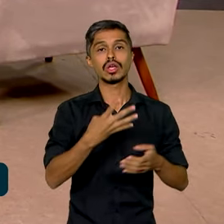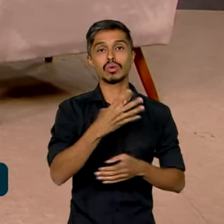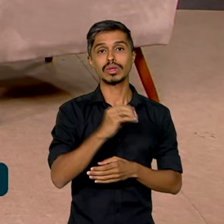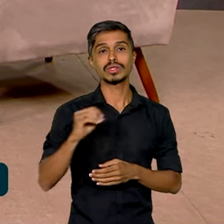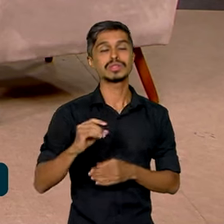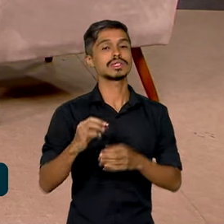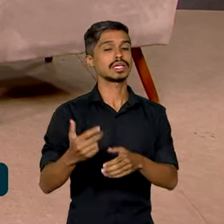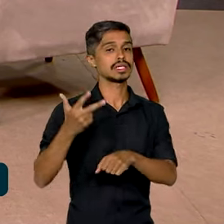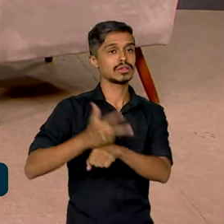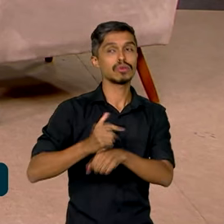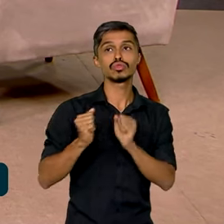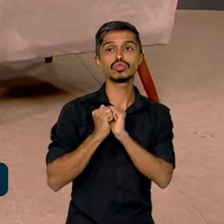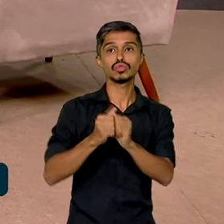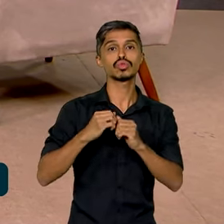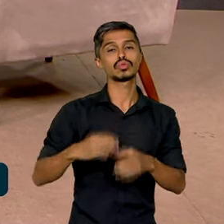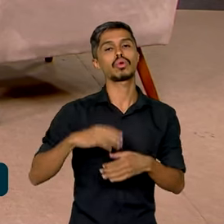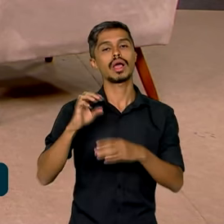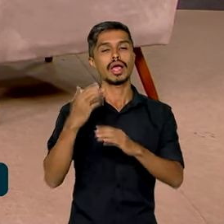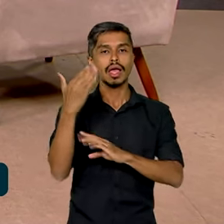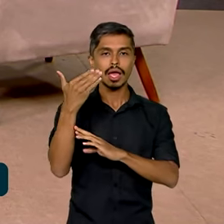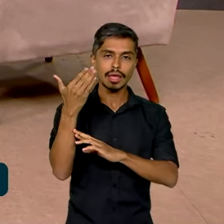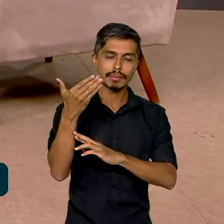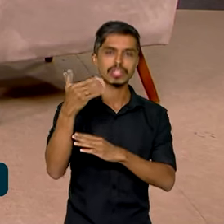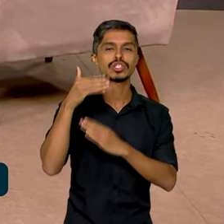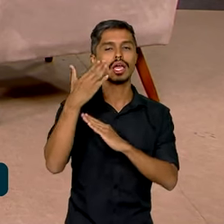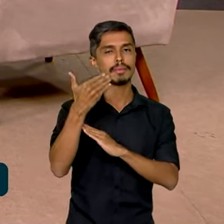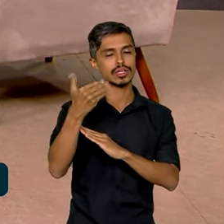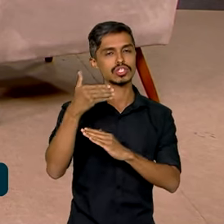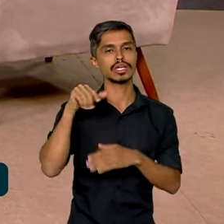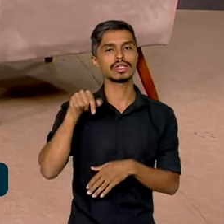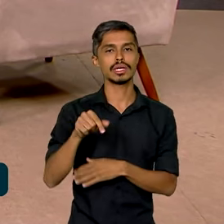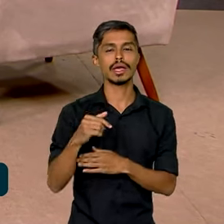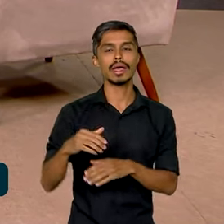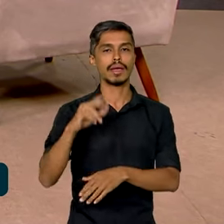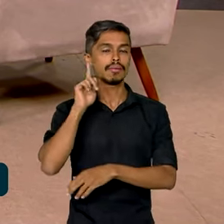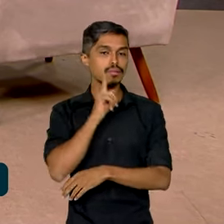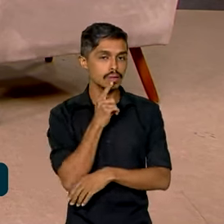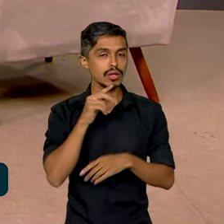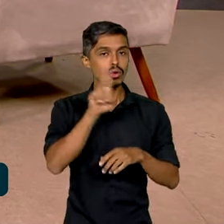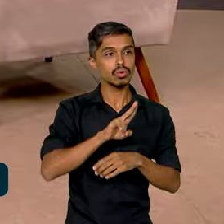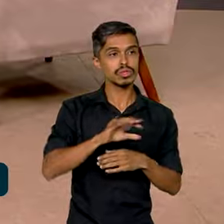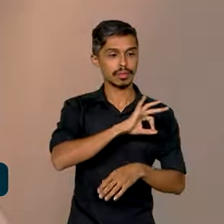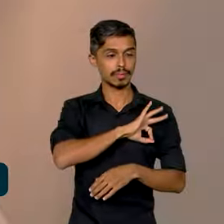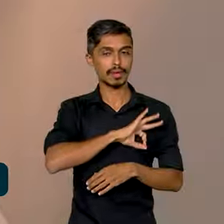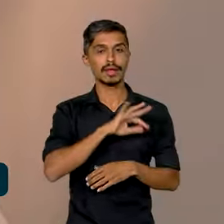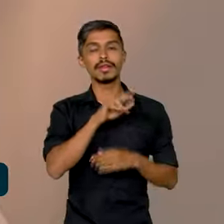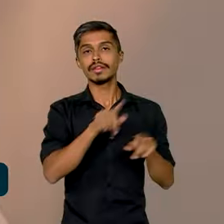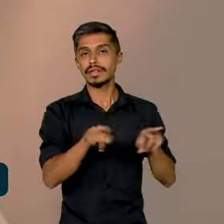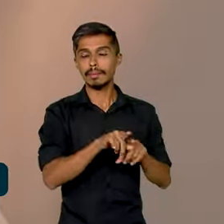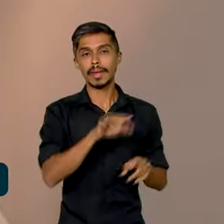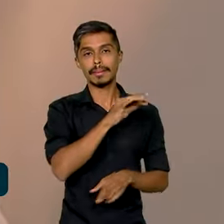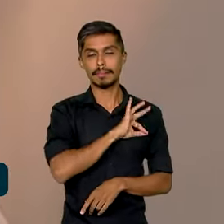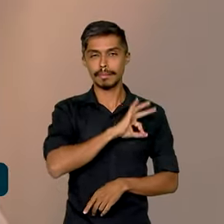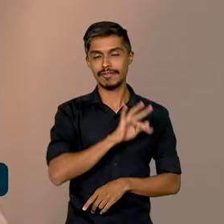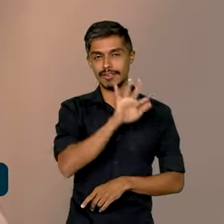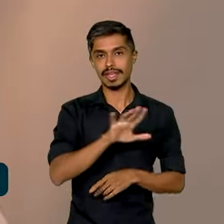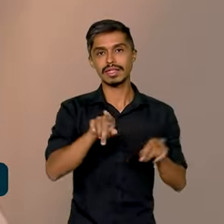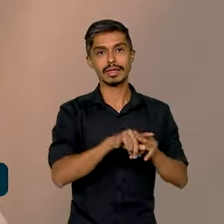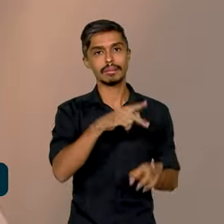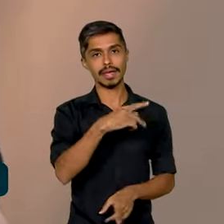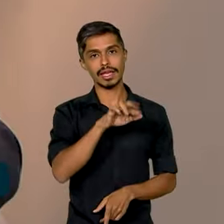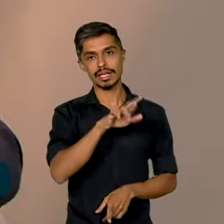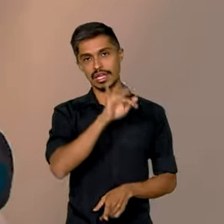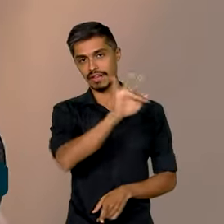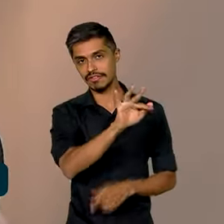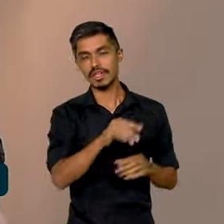à Embaixada Americana que vão dar início a um piloto, tanto no Rio de Janeiro, por meio da Polícia Rodoviária Federal, como no Estado da Bahia. E estamos